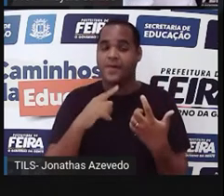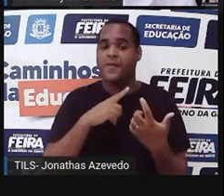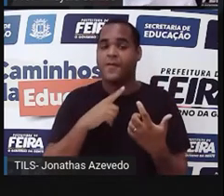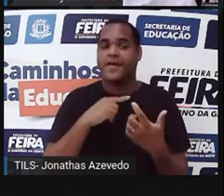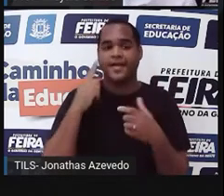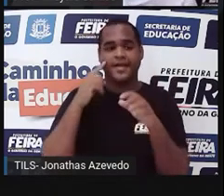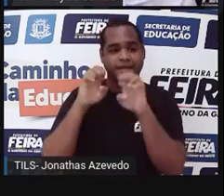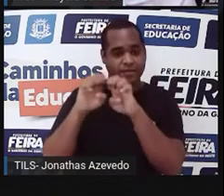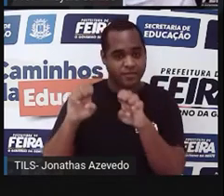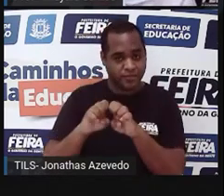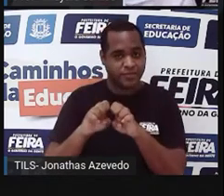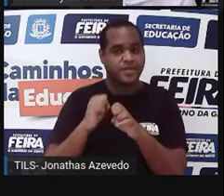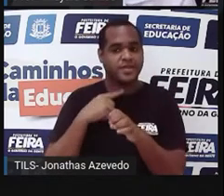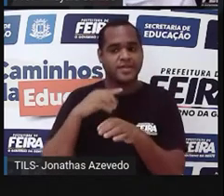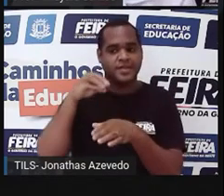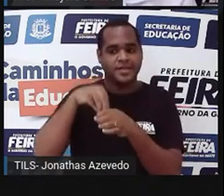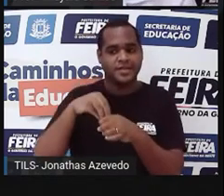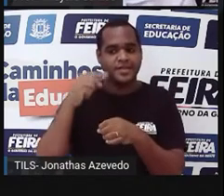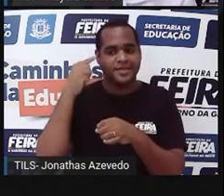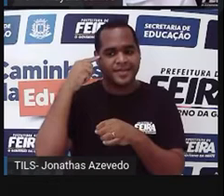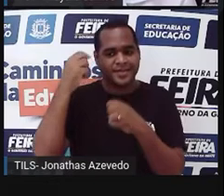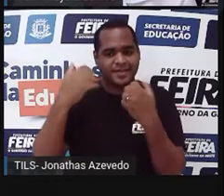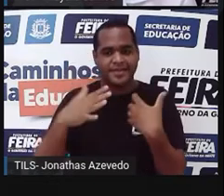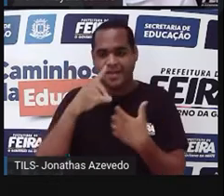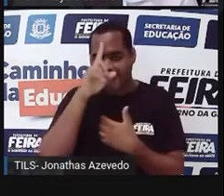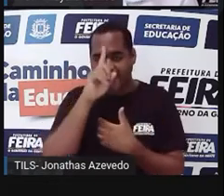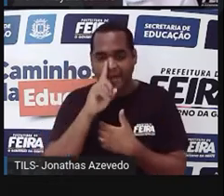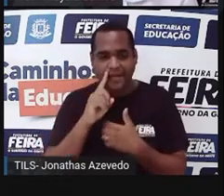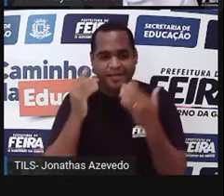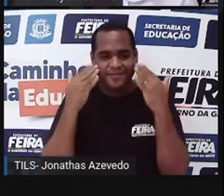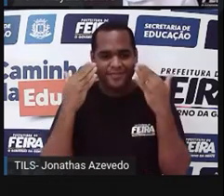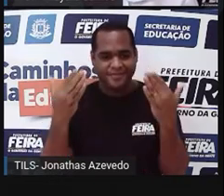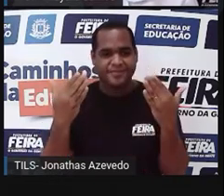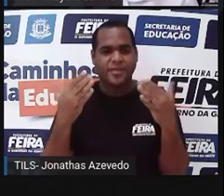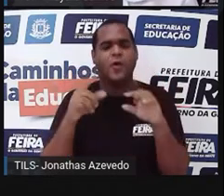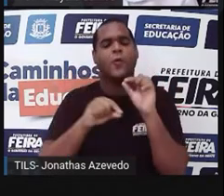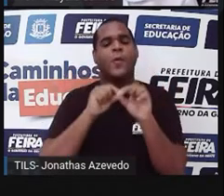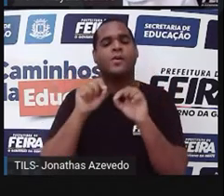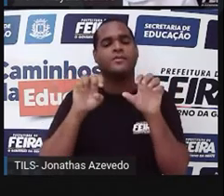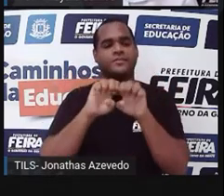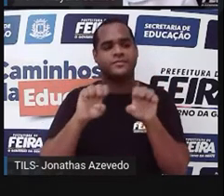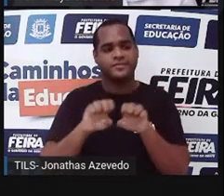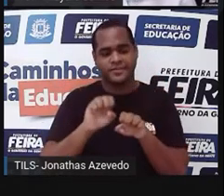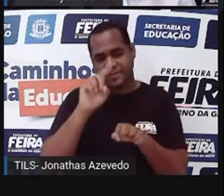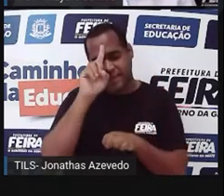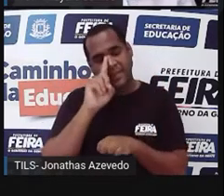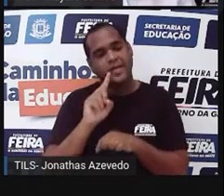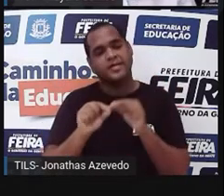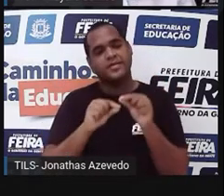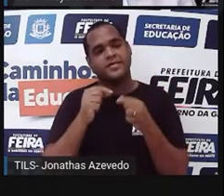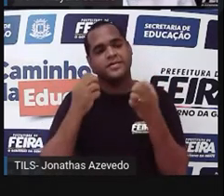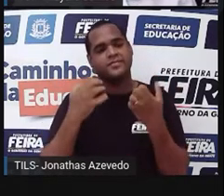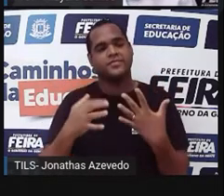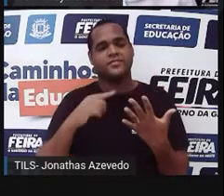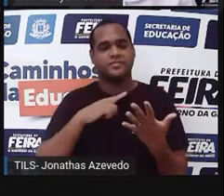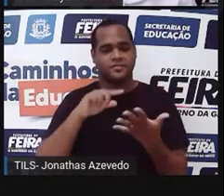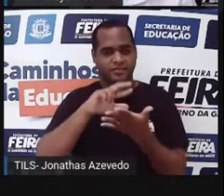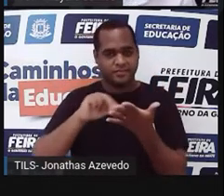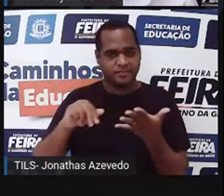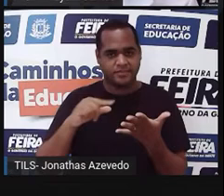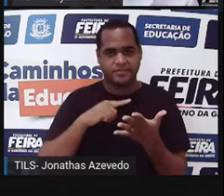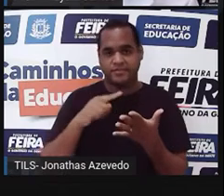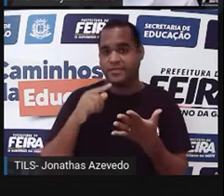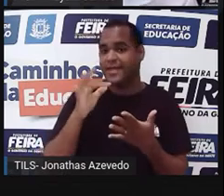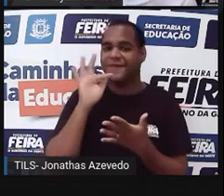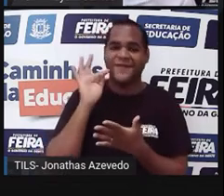estruturazinha, que no caso está representada por essa amarela aqui. O que é essa estruturazinha amarela? Essa estruturazinha amarela é a parte